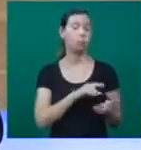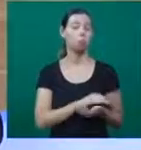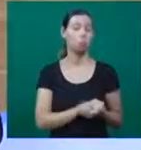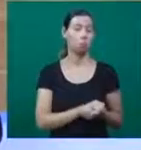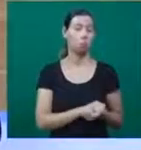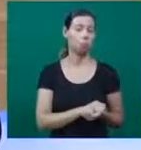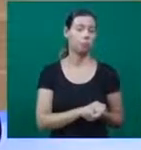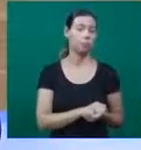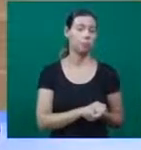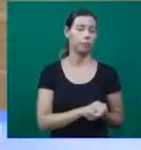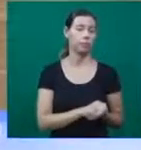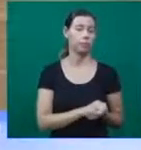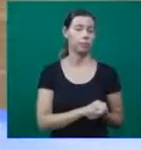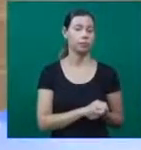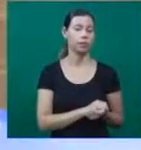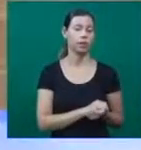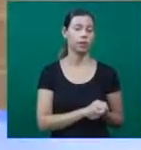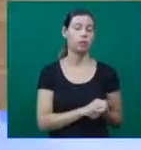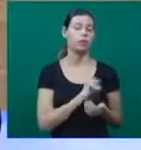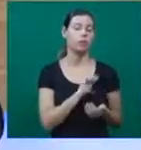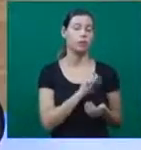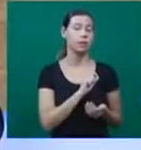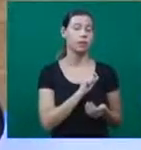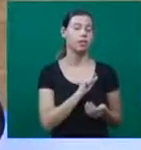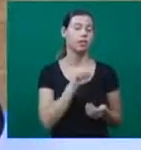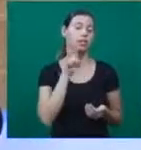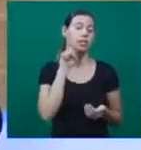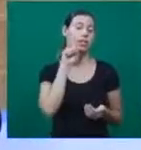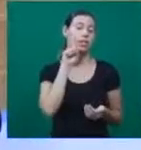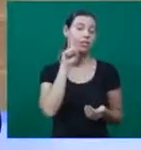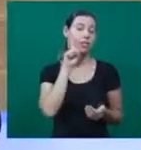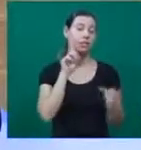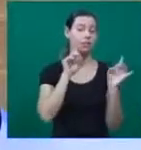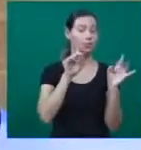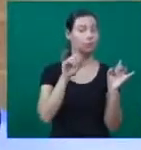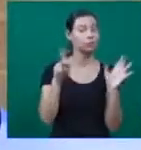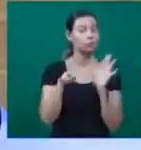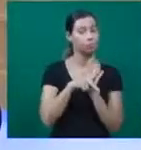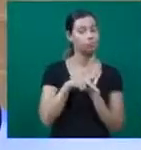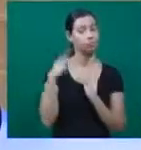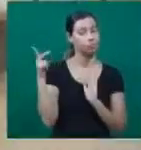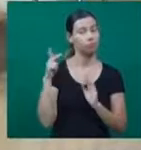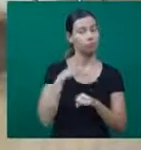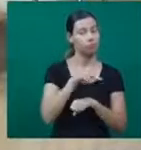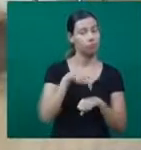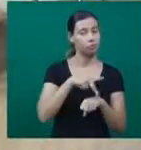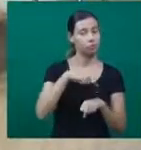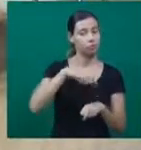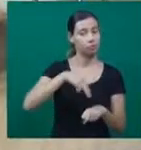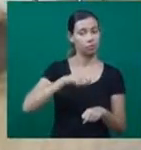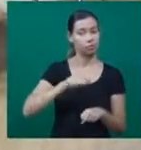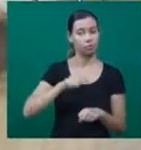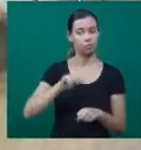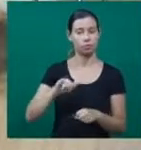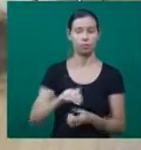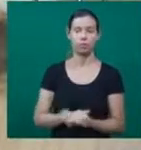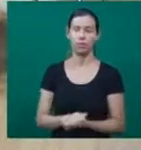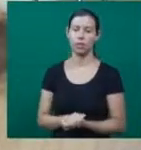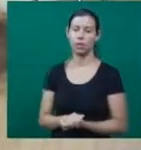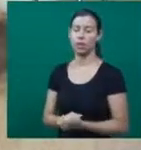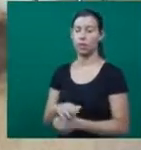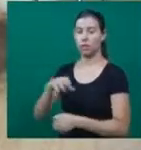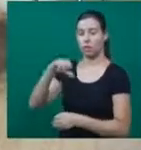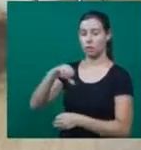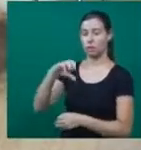acesso e consiga identificar esses elementos. E são elementos que falam sobre datas comemorativas, festivas deles também. É verdade. Como o país é